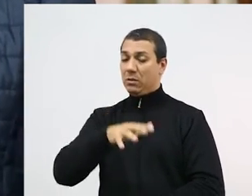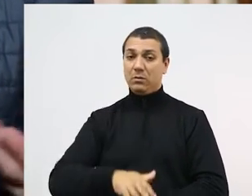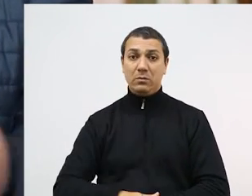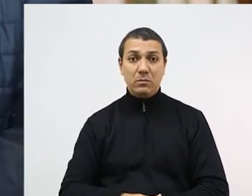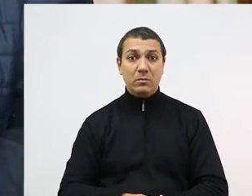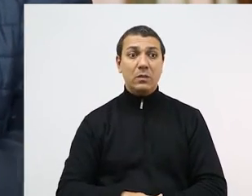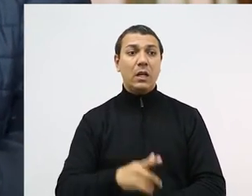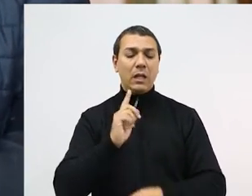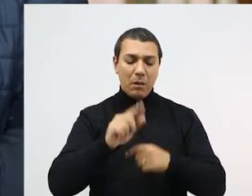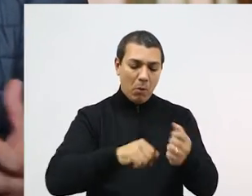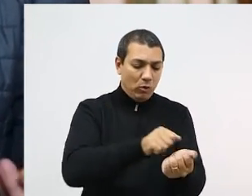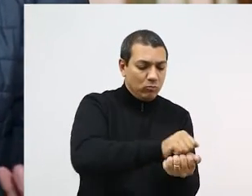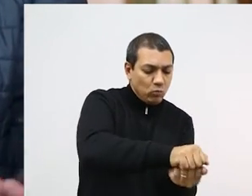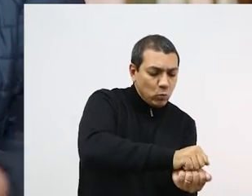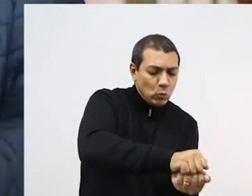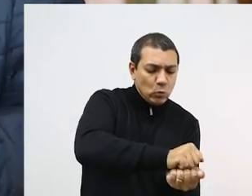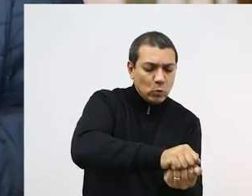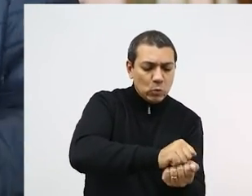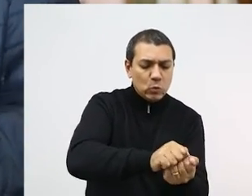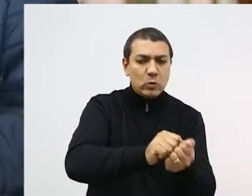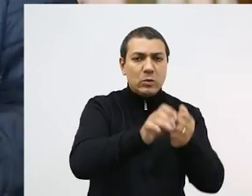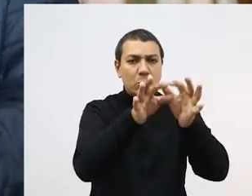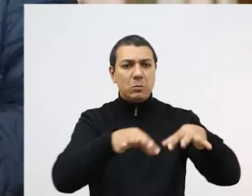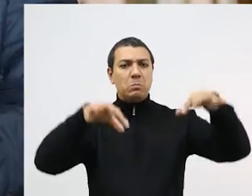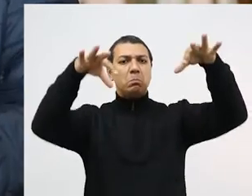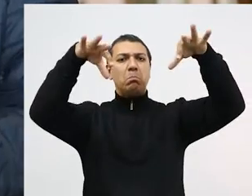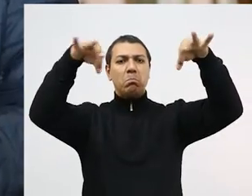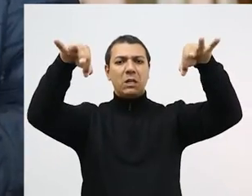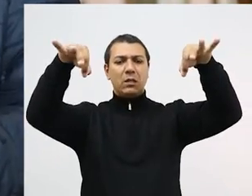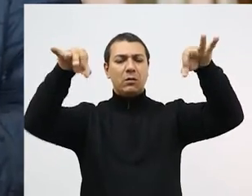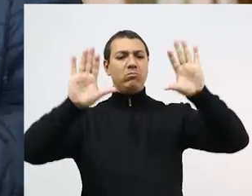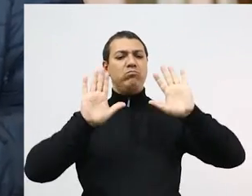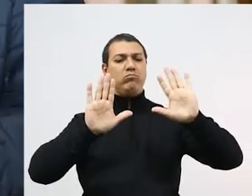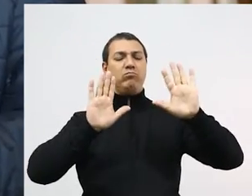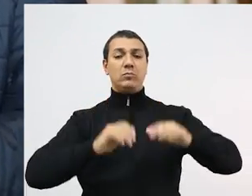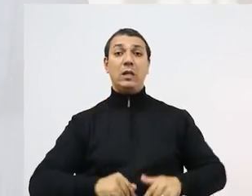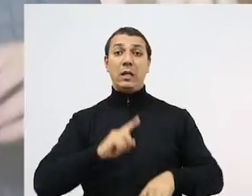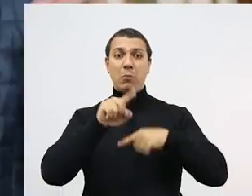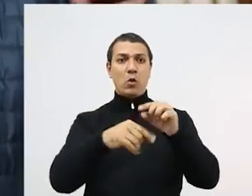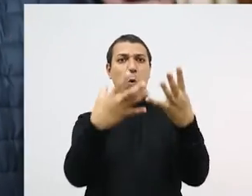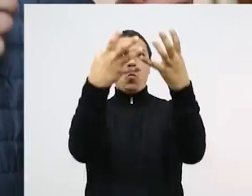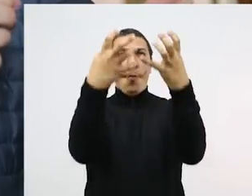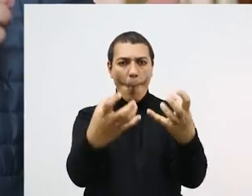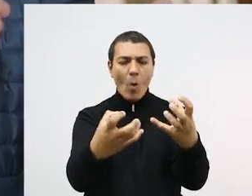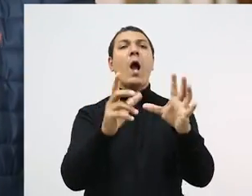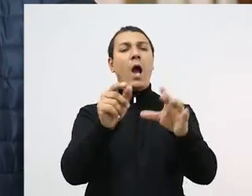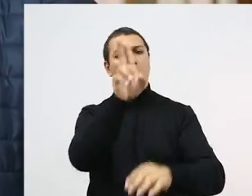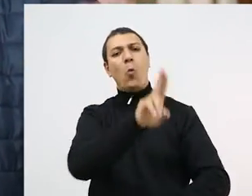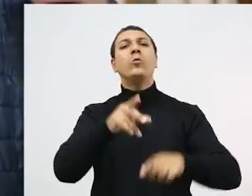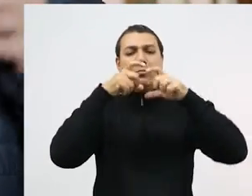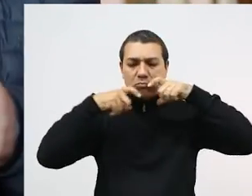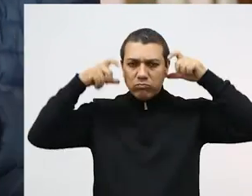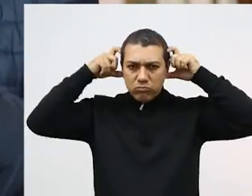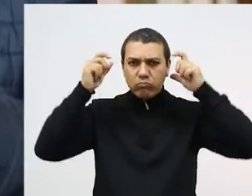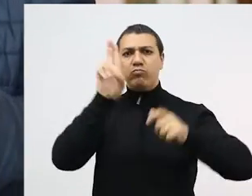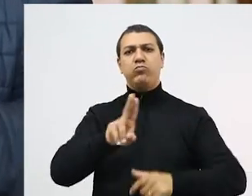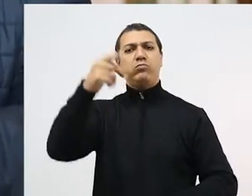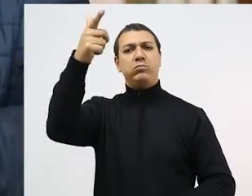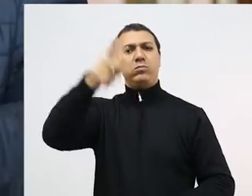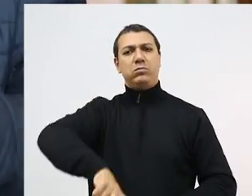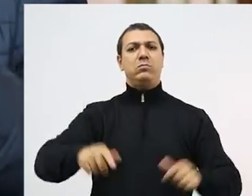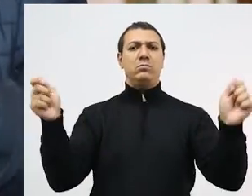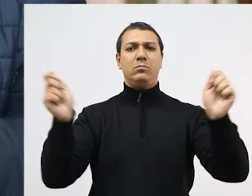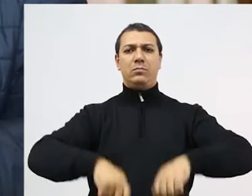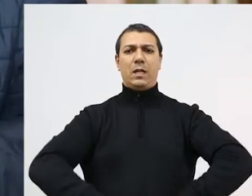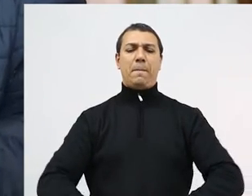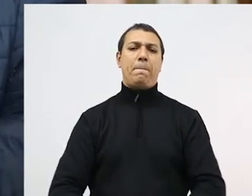molho em 20 a 30 minutos é suficiente. Depois eu esfrego ela com água e sabão, depois deixa secar e volto a utilizar quando